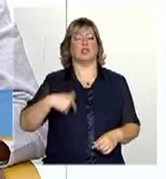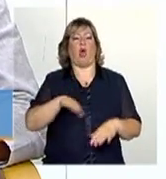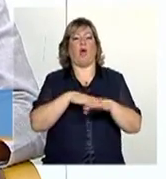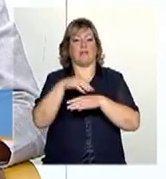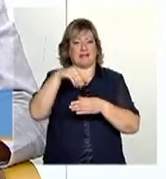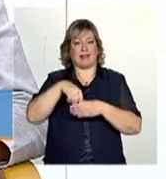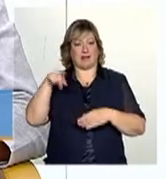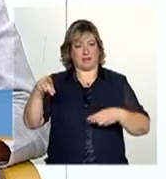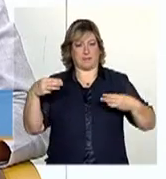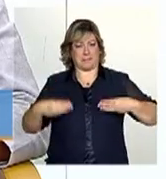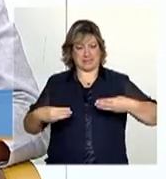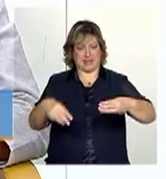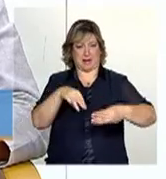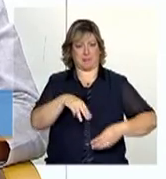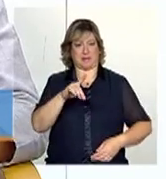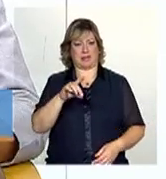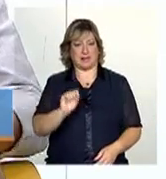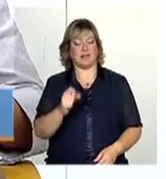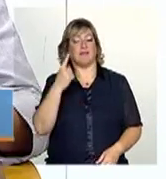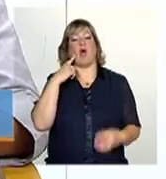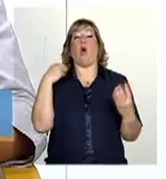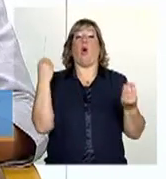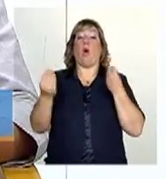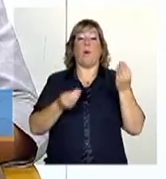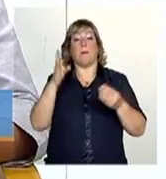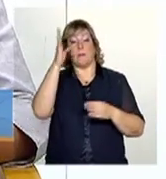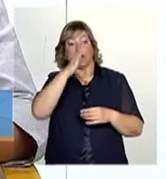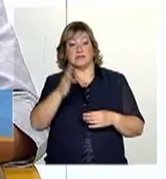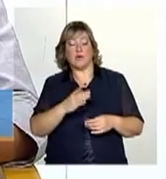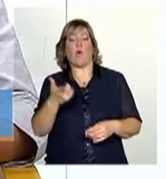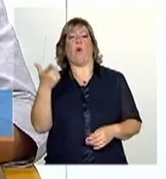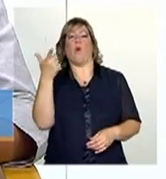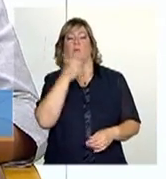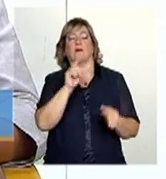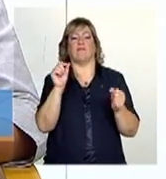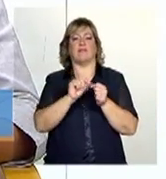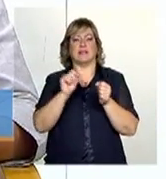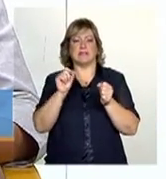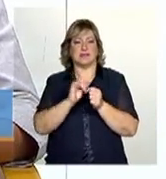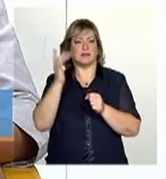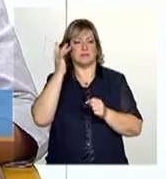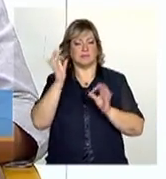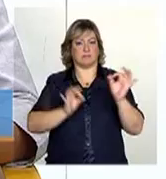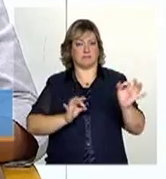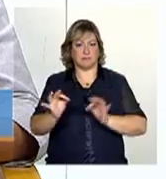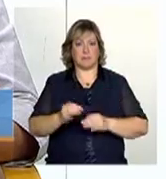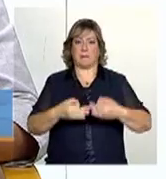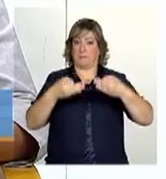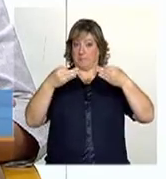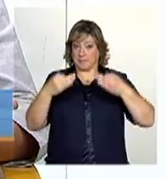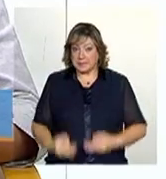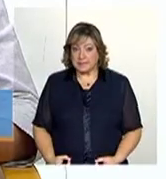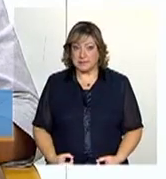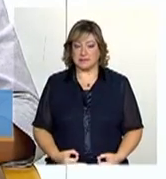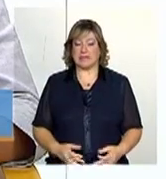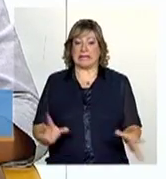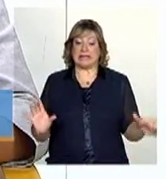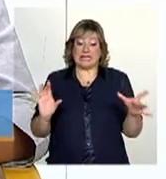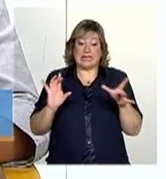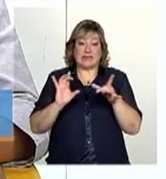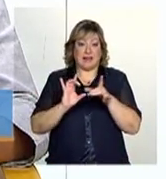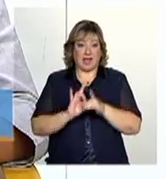o Brasil, nesse período, conseguiu construir uma plataforma concreta, ou seja, efetiva, de integração